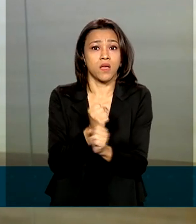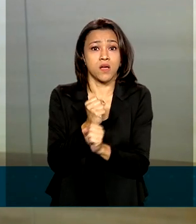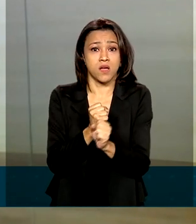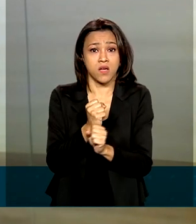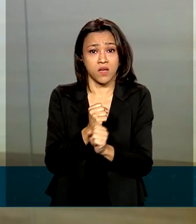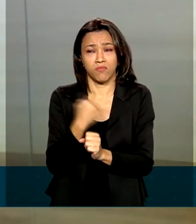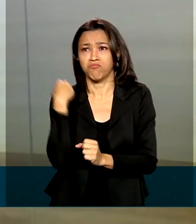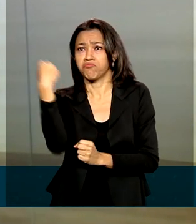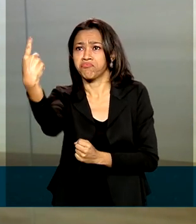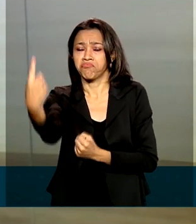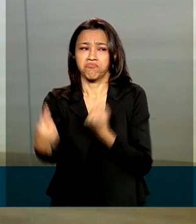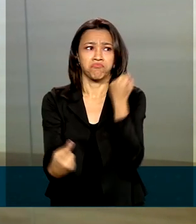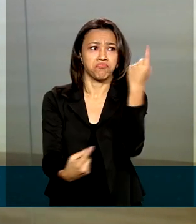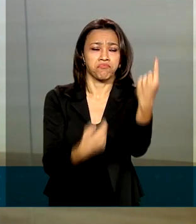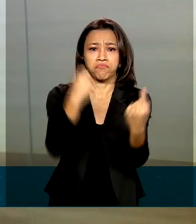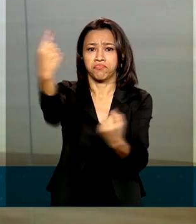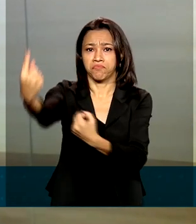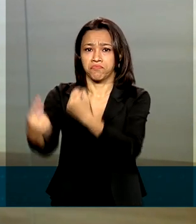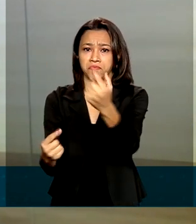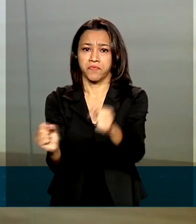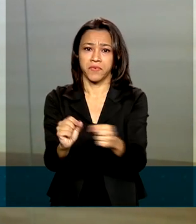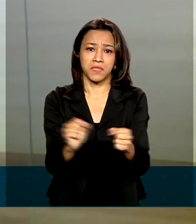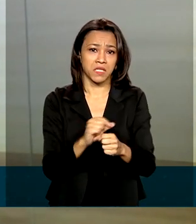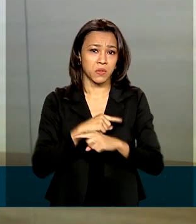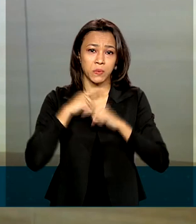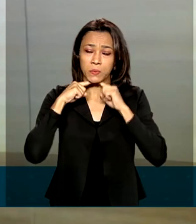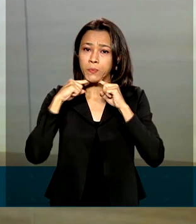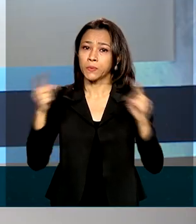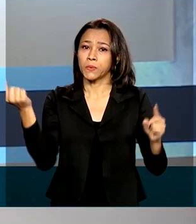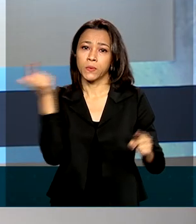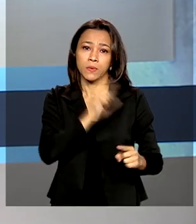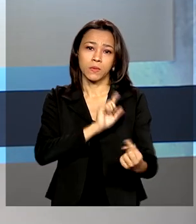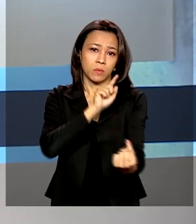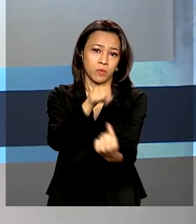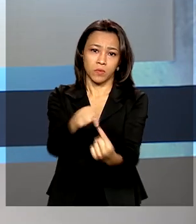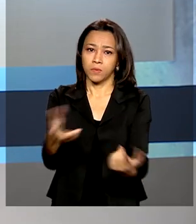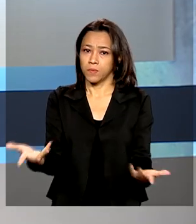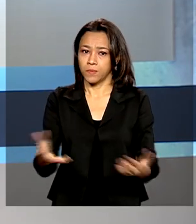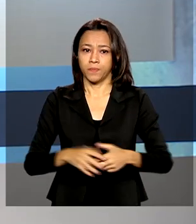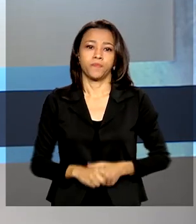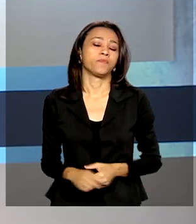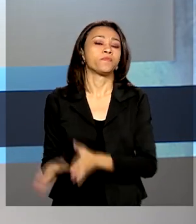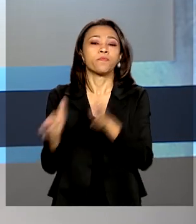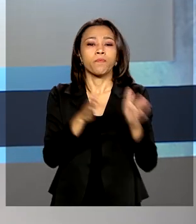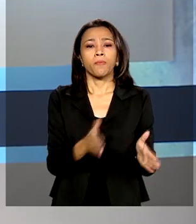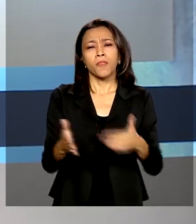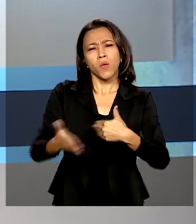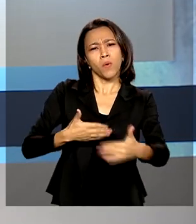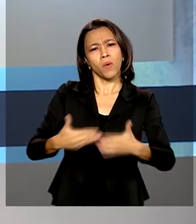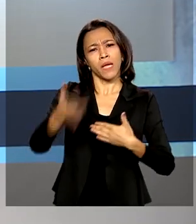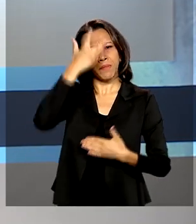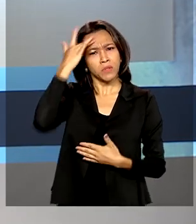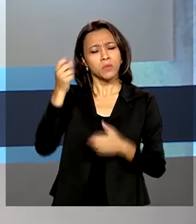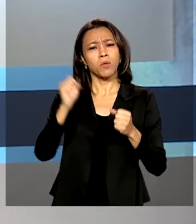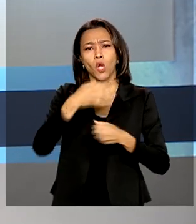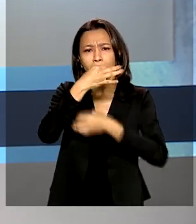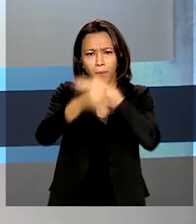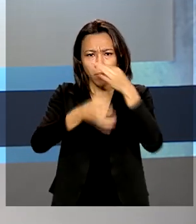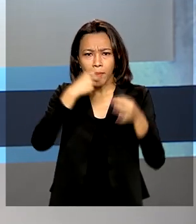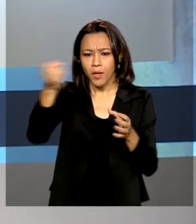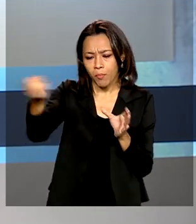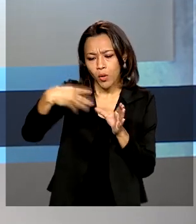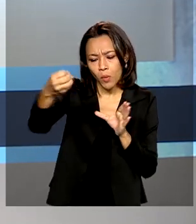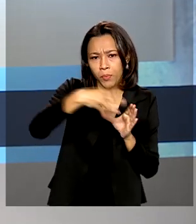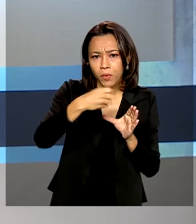isolada, apenas 6% é privado, não foi possível de alcançar. Qualquer cidadão pode enviar sugestões, basta